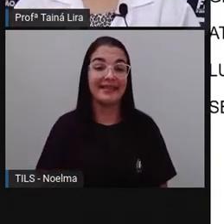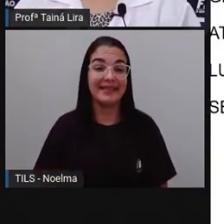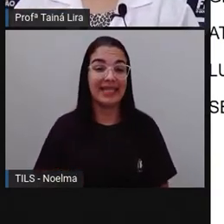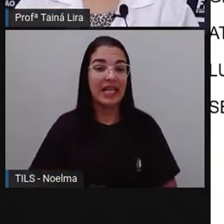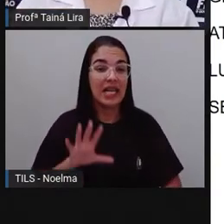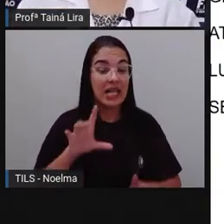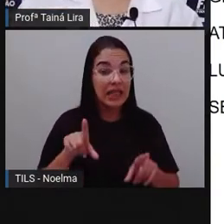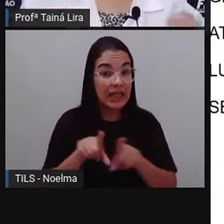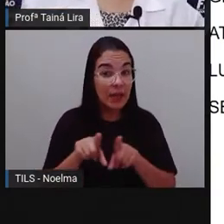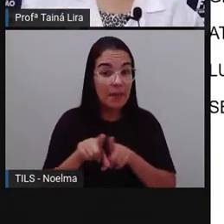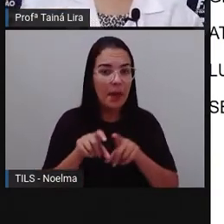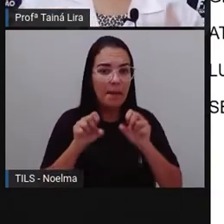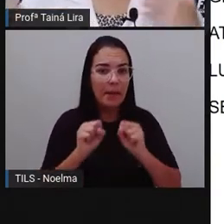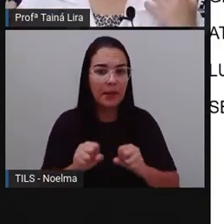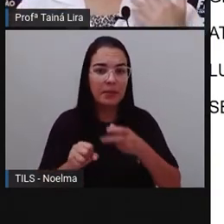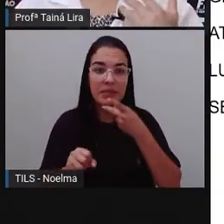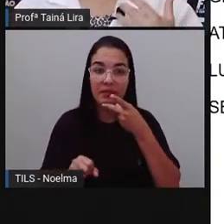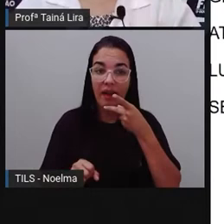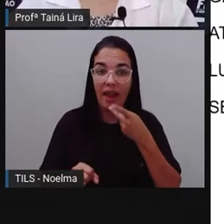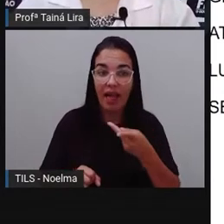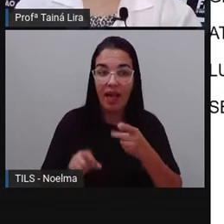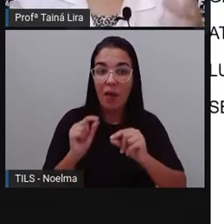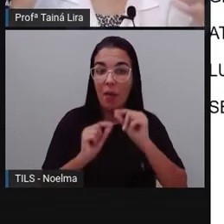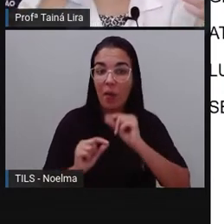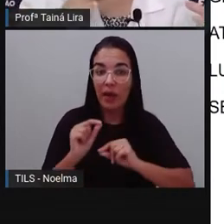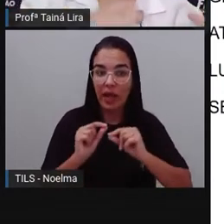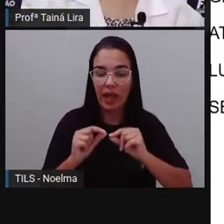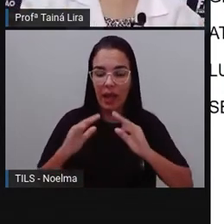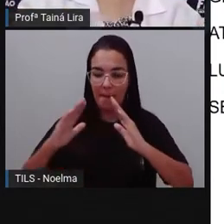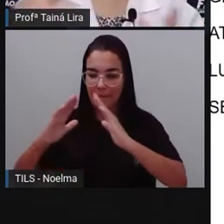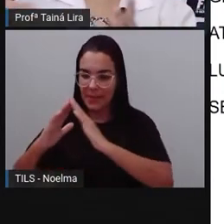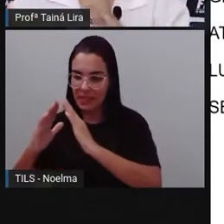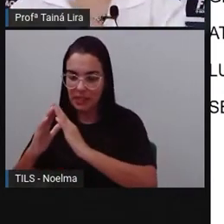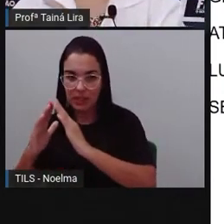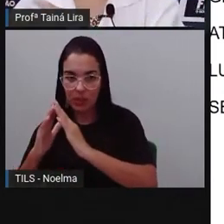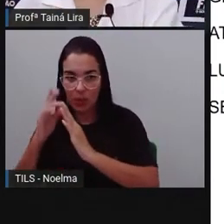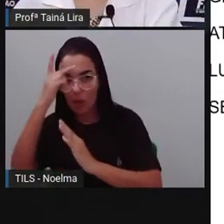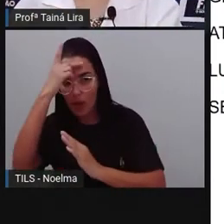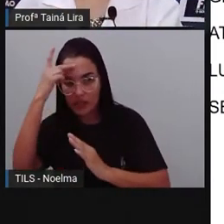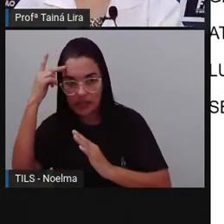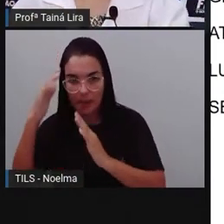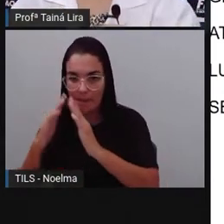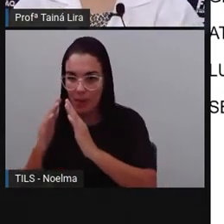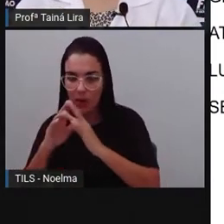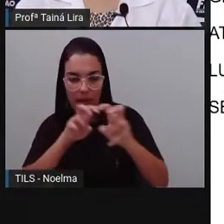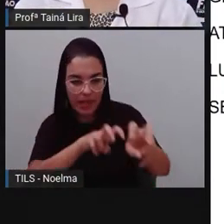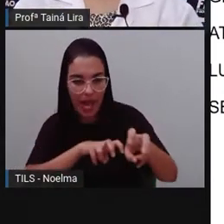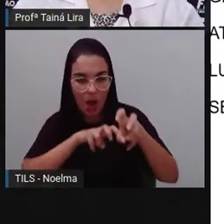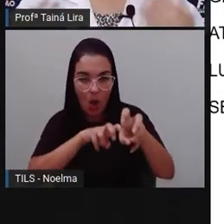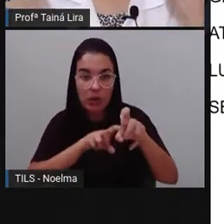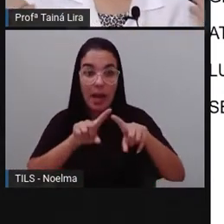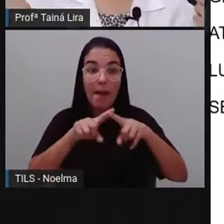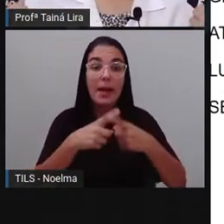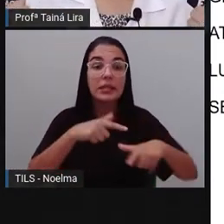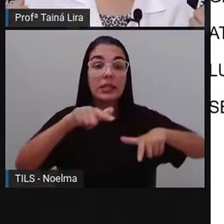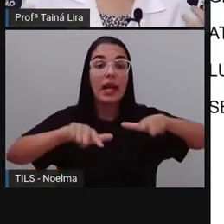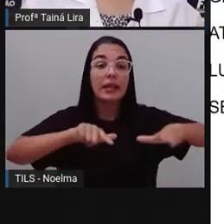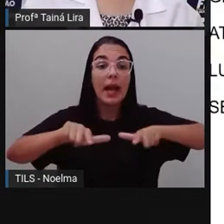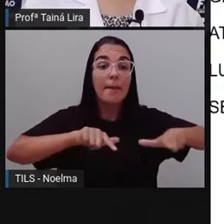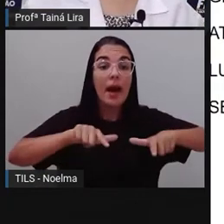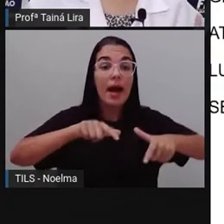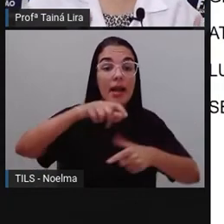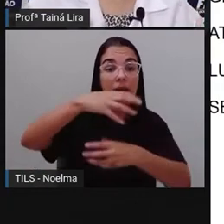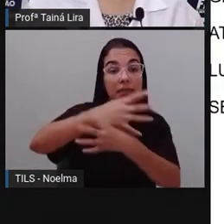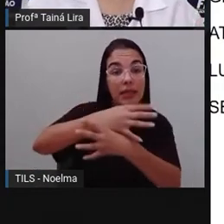Vale ressaltar também que existem pessoas que moram no campo e trabalham na cidade, tá? A minha avó, por